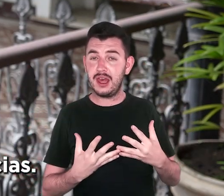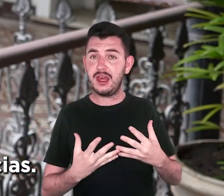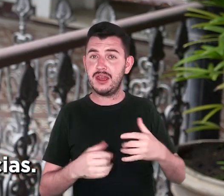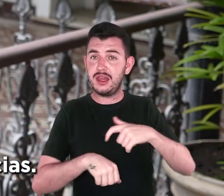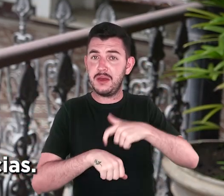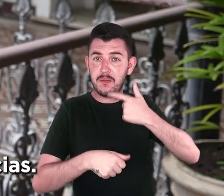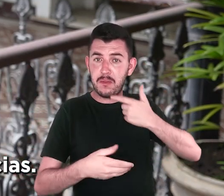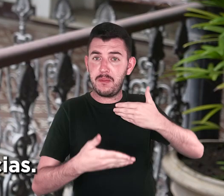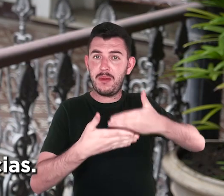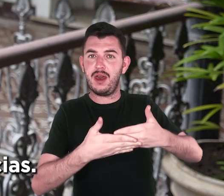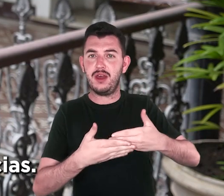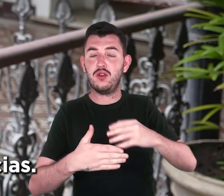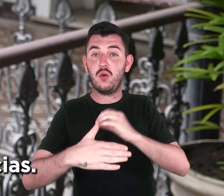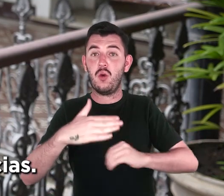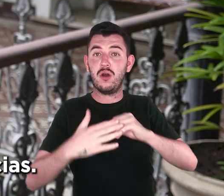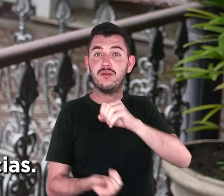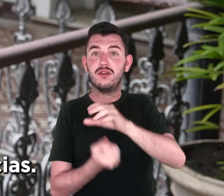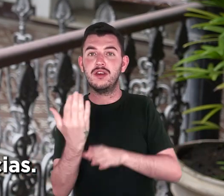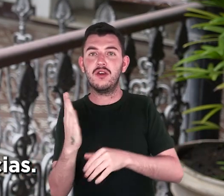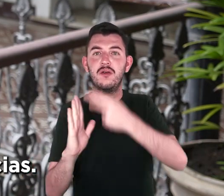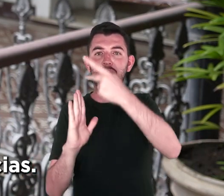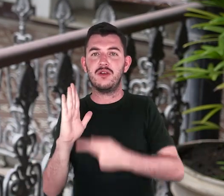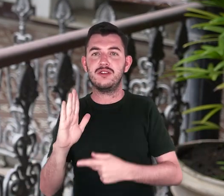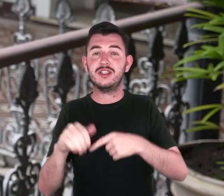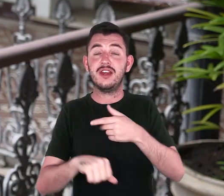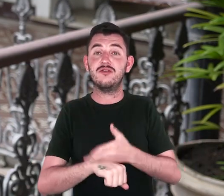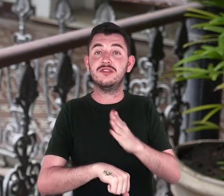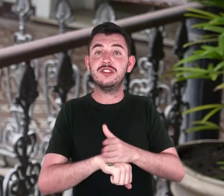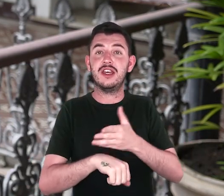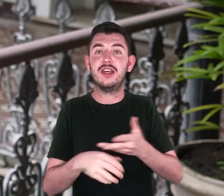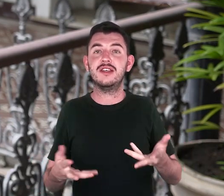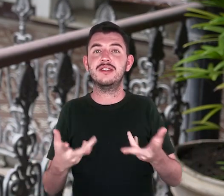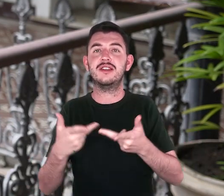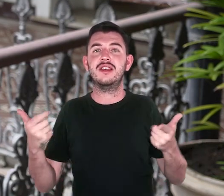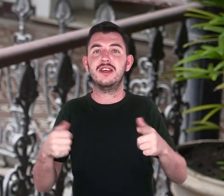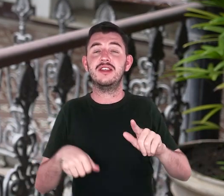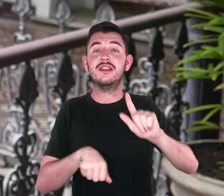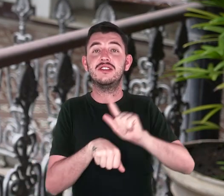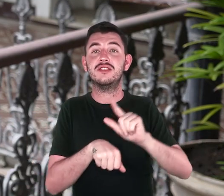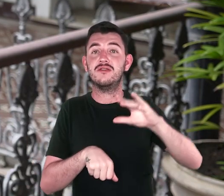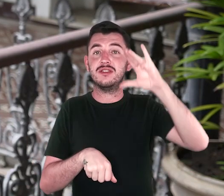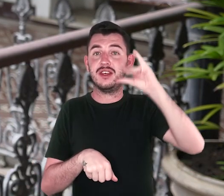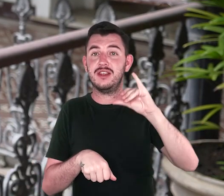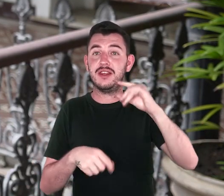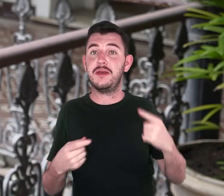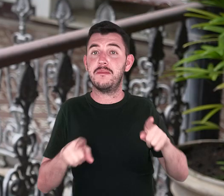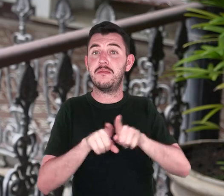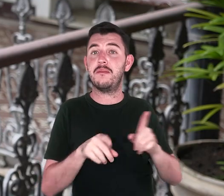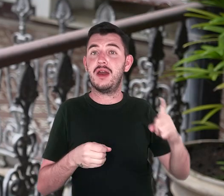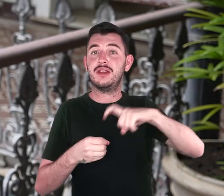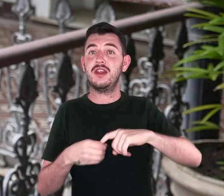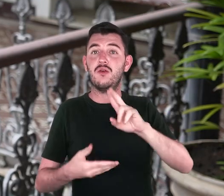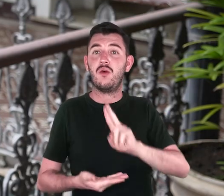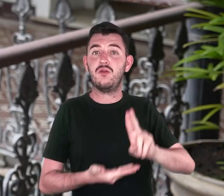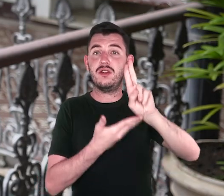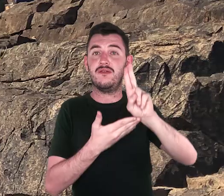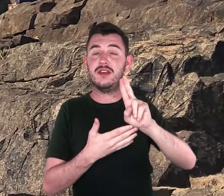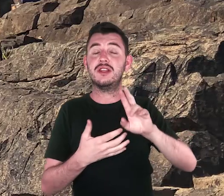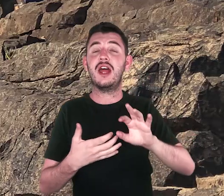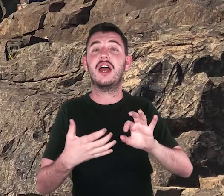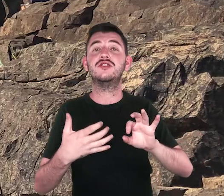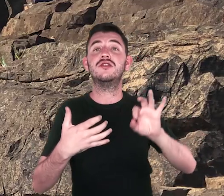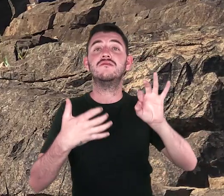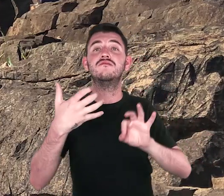passada o programa de residência em geossciências. A iniciativa é em parceria com a Universidade Federal Rural do Rio de Janeiro.